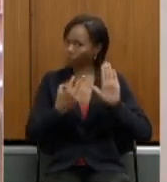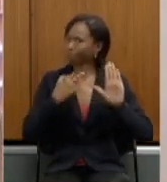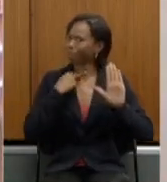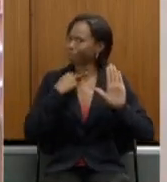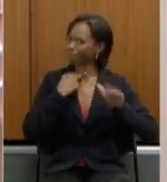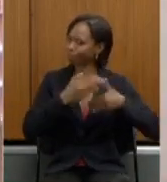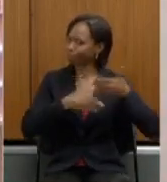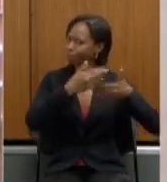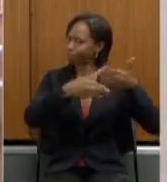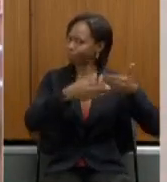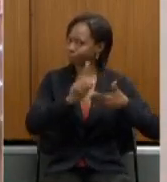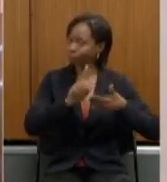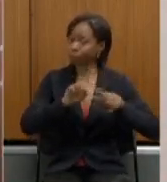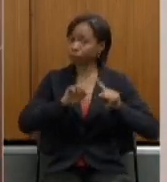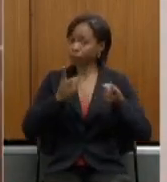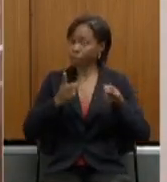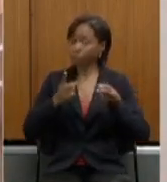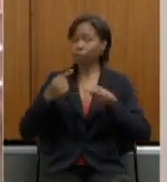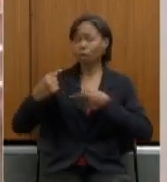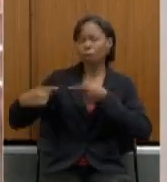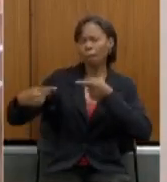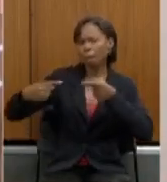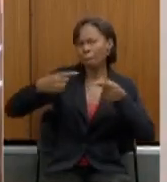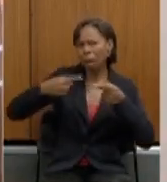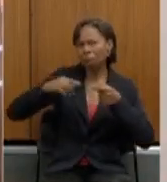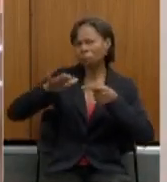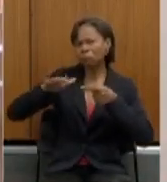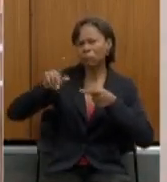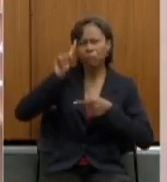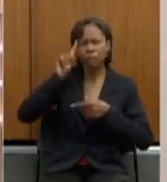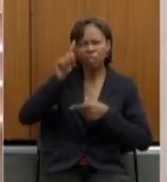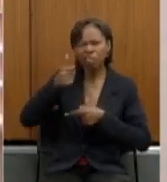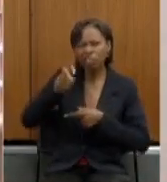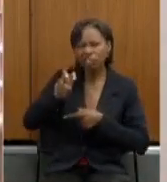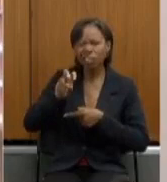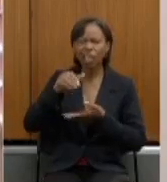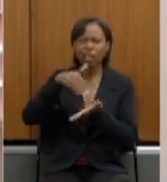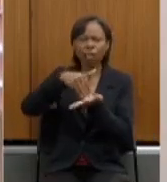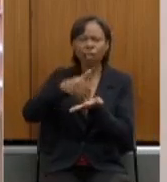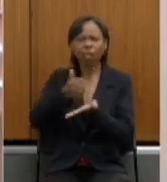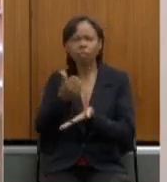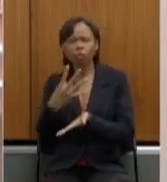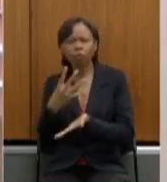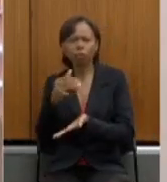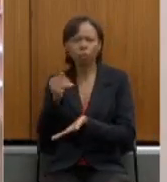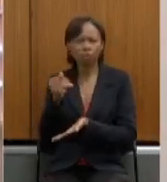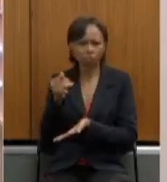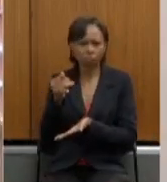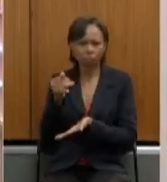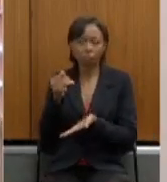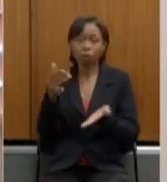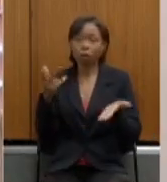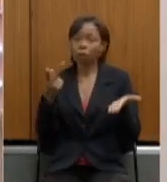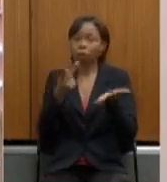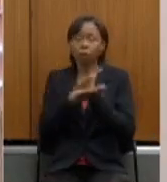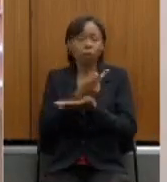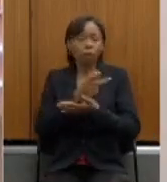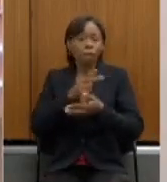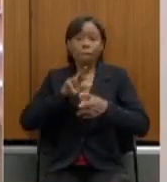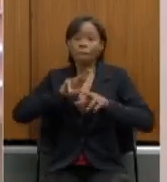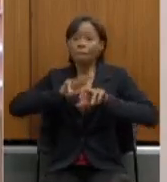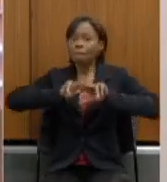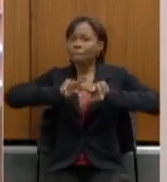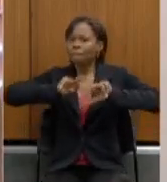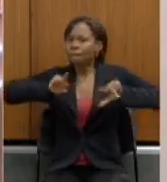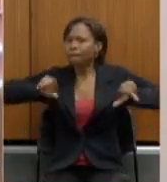culminou nesses 15 dias isso é mais ou menos até 14 ali 14 de janeiro ele culminou com uma série de mudanças